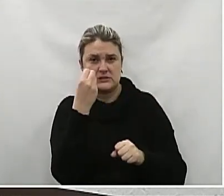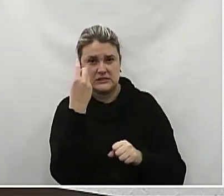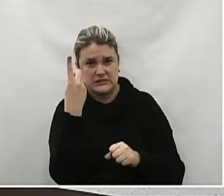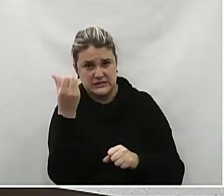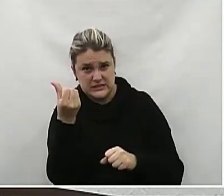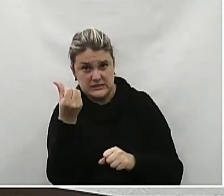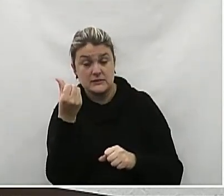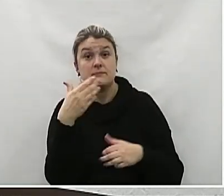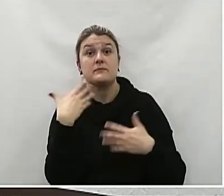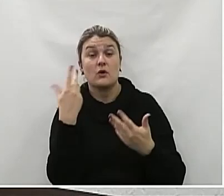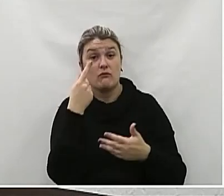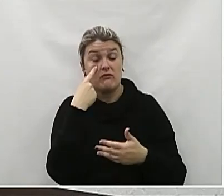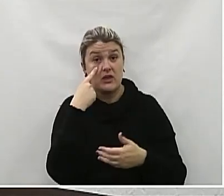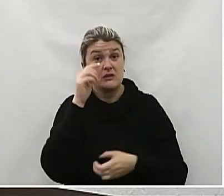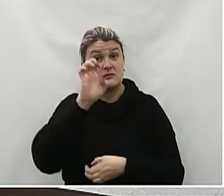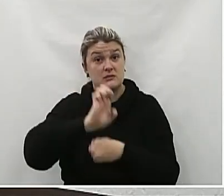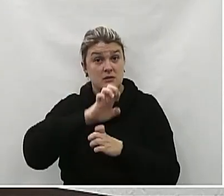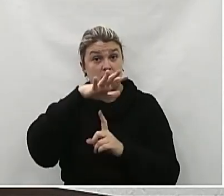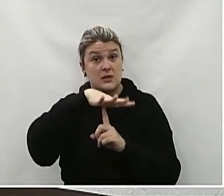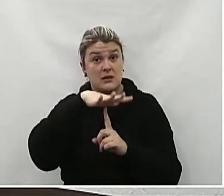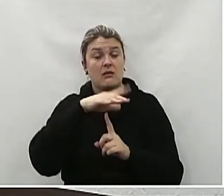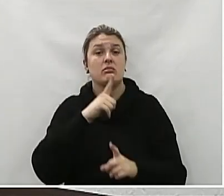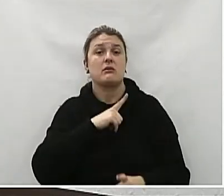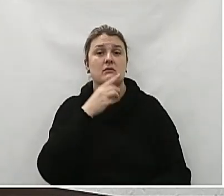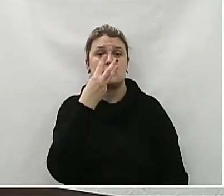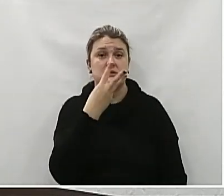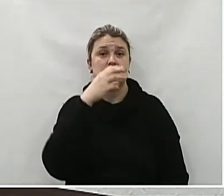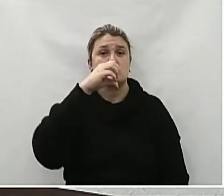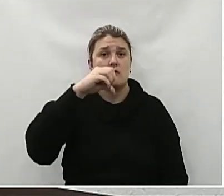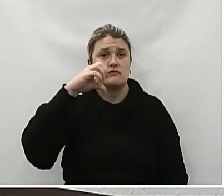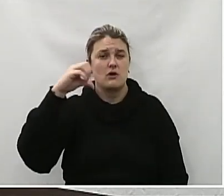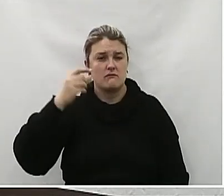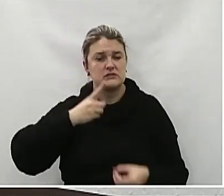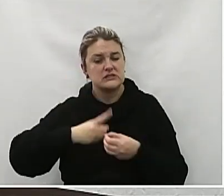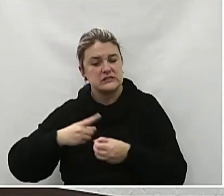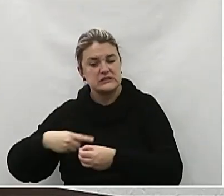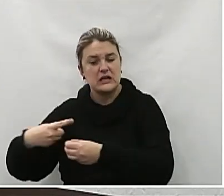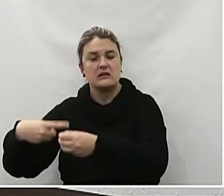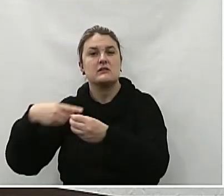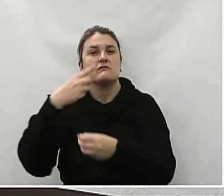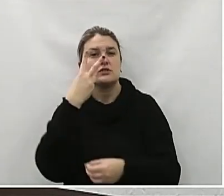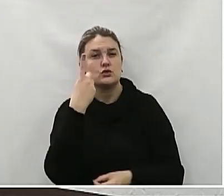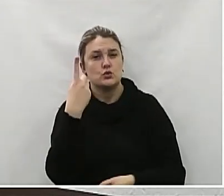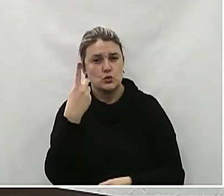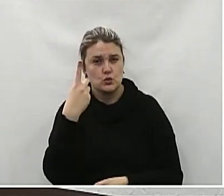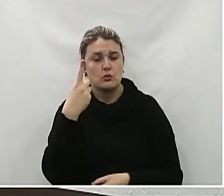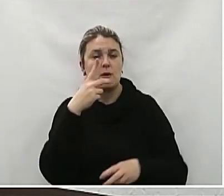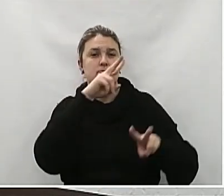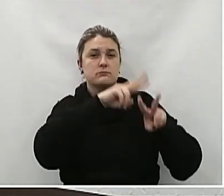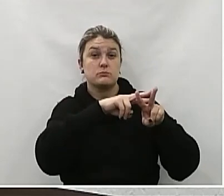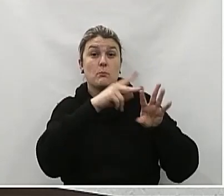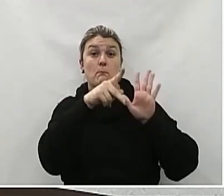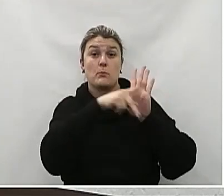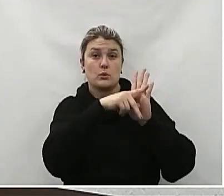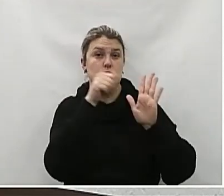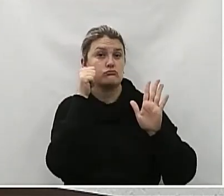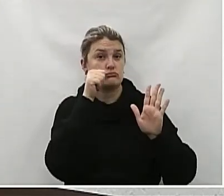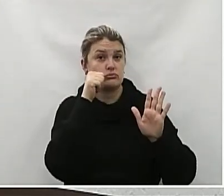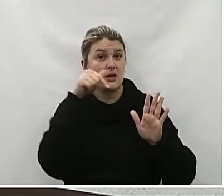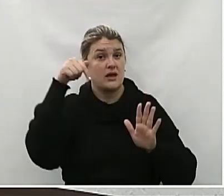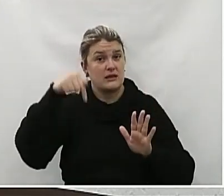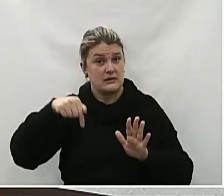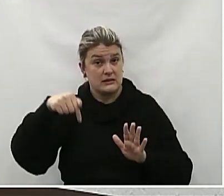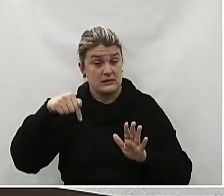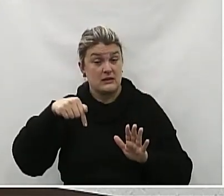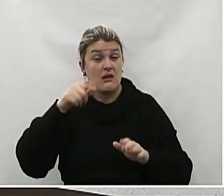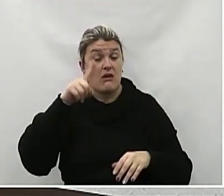Vocês vejam que o Paraná possui 399 municípios e 21 Delegacias da Mulher A União da Vitória é